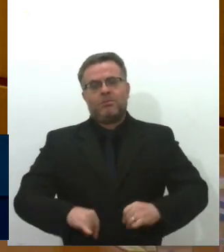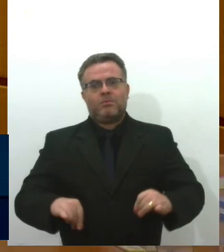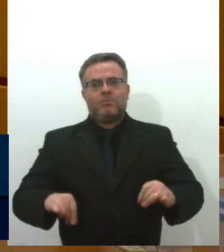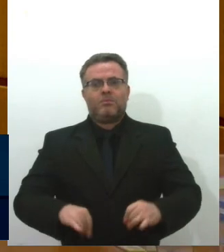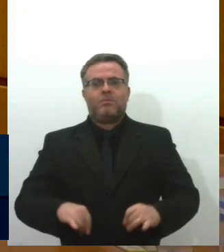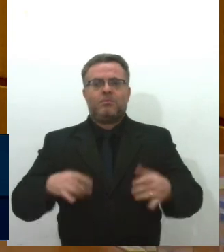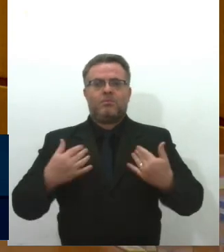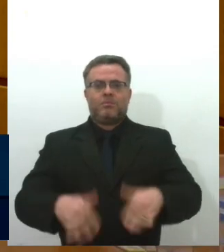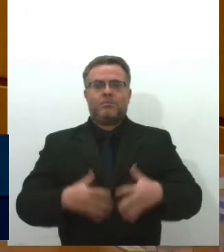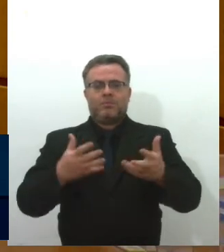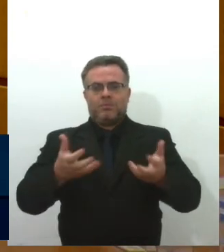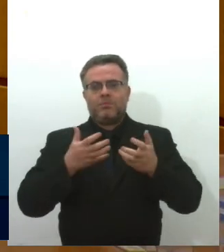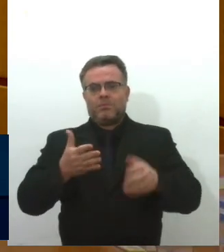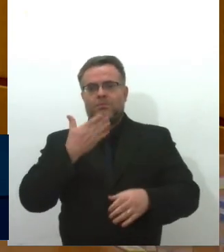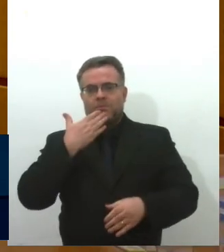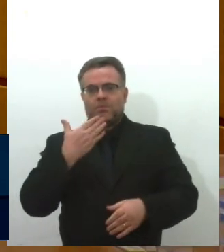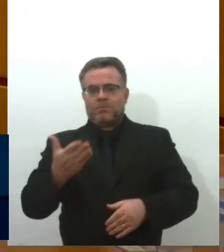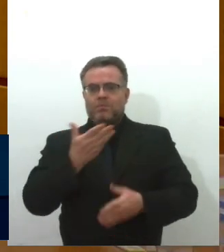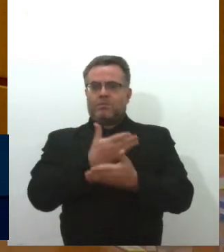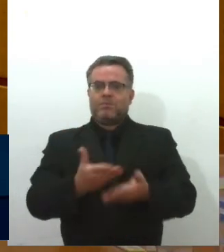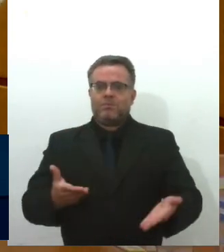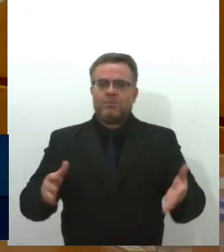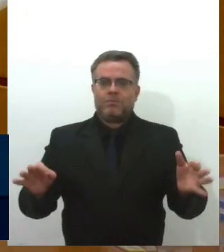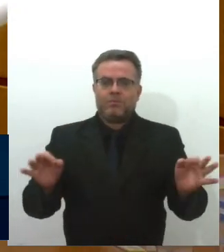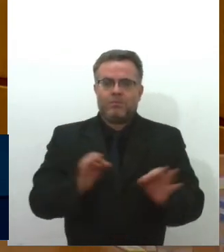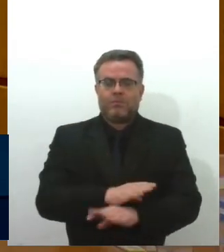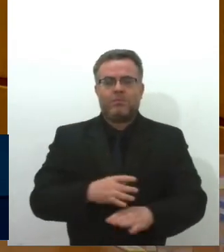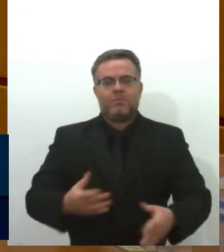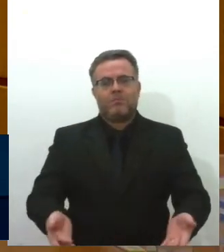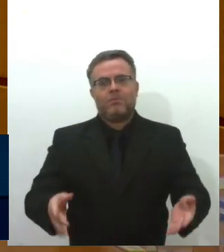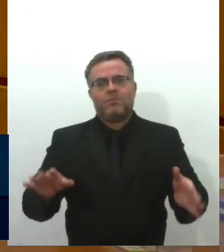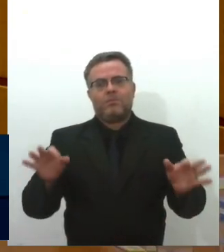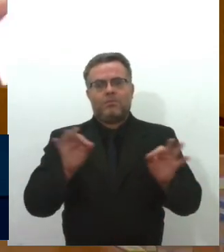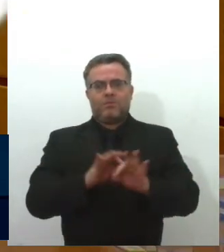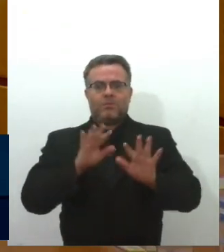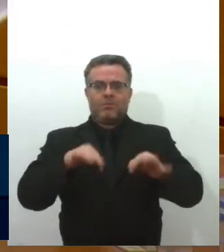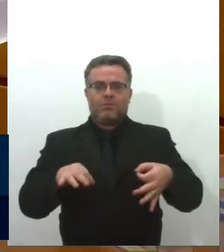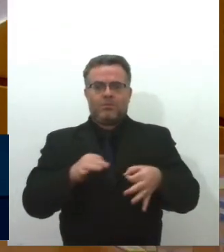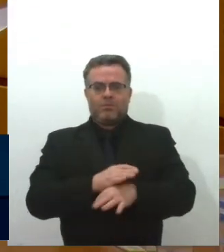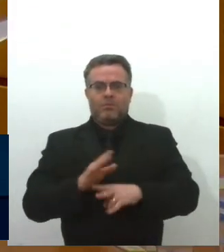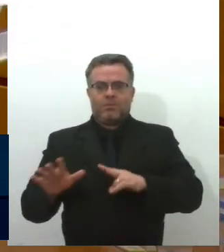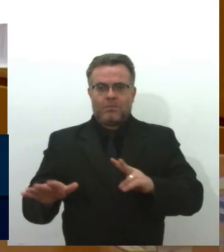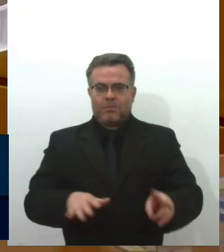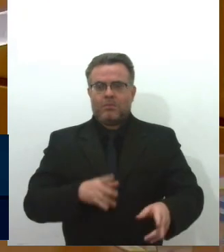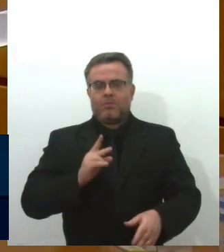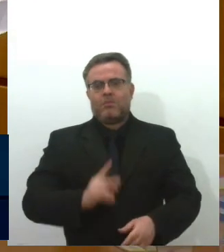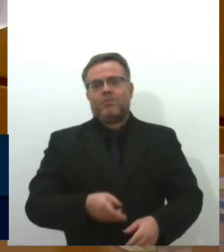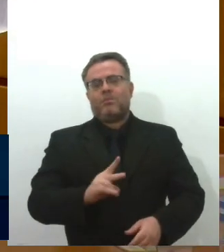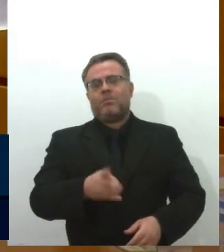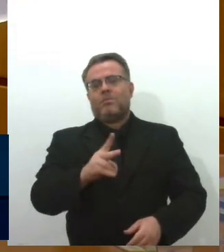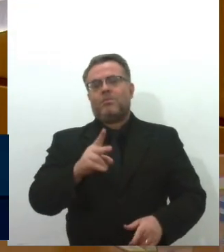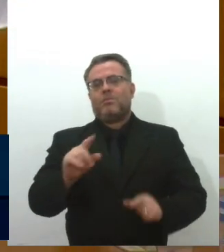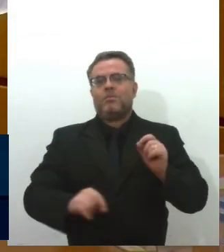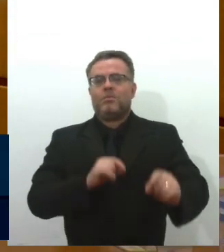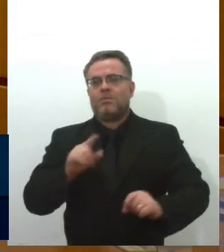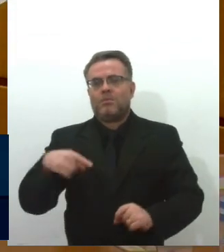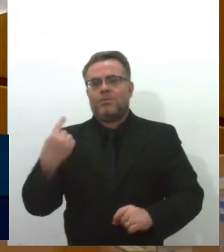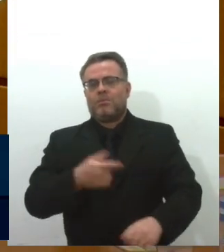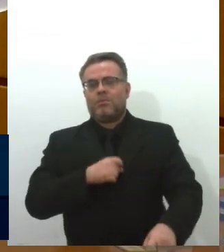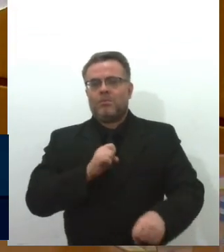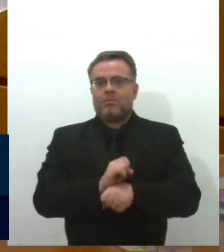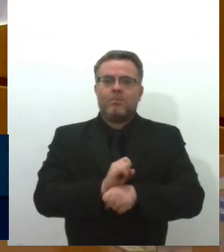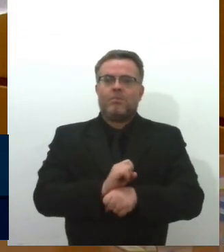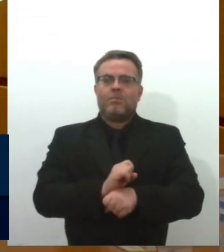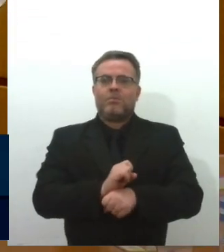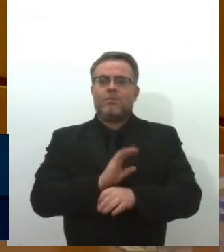Eu queria pedir a colaboração de vocês e não vou me alongar porque foi o meu assunto da semana toda e vai continuar sendo porque a gente não pode parar até